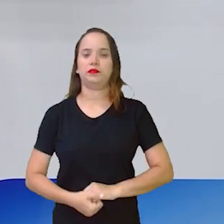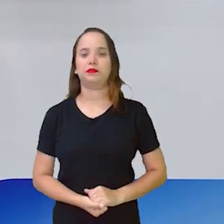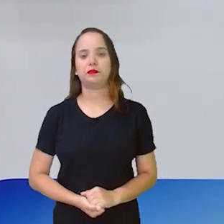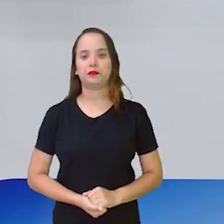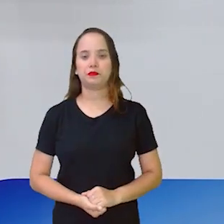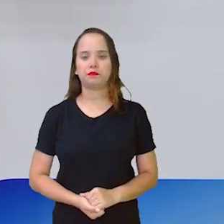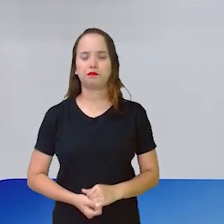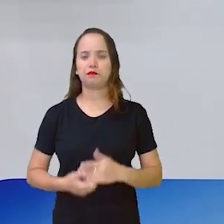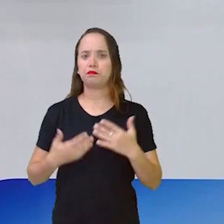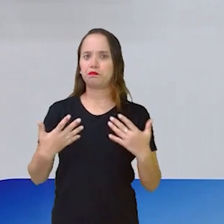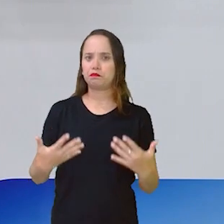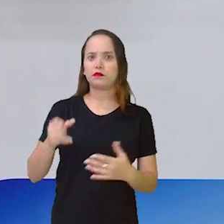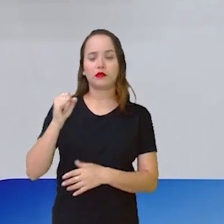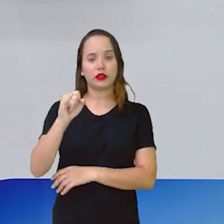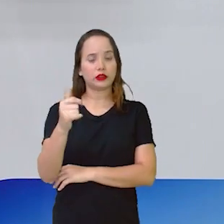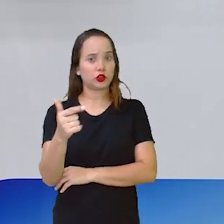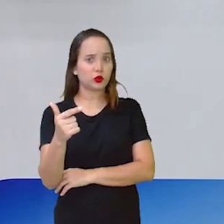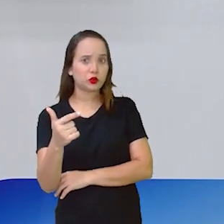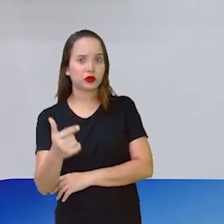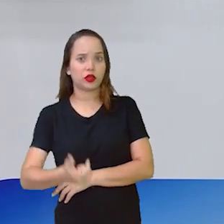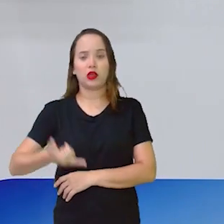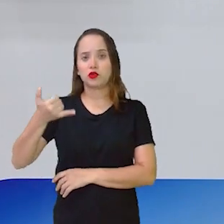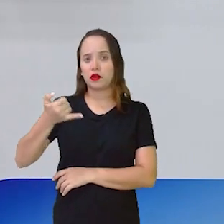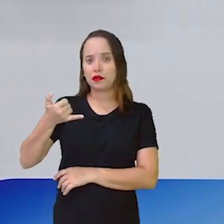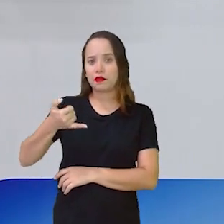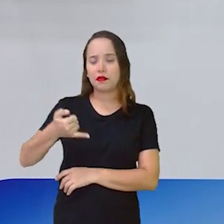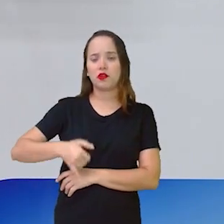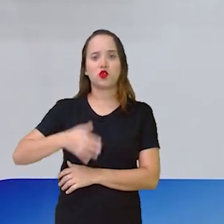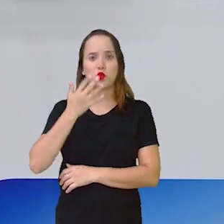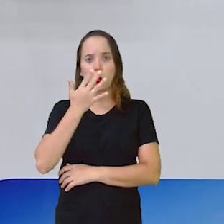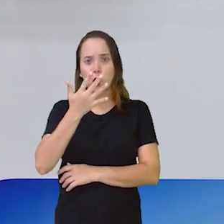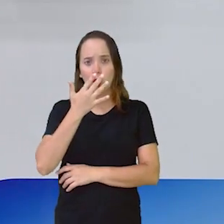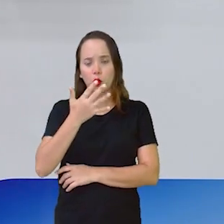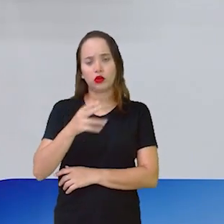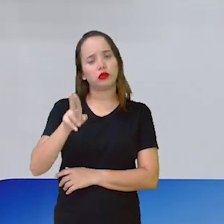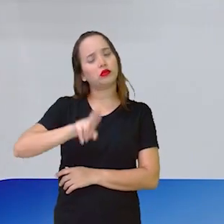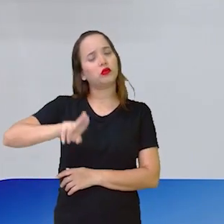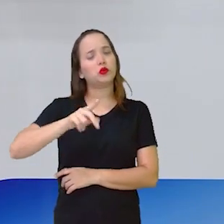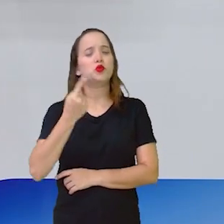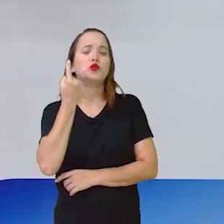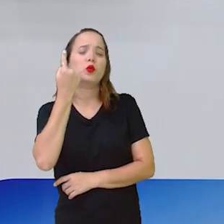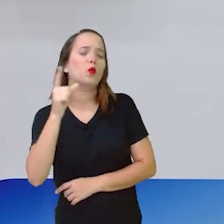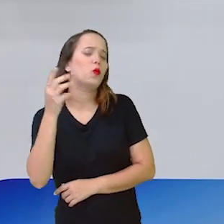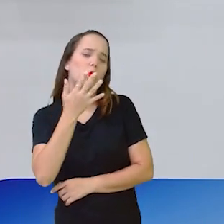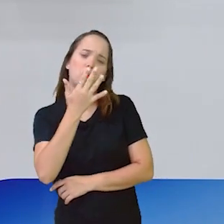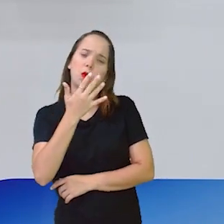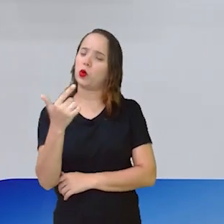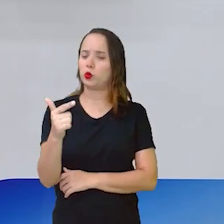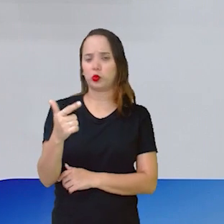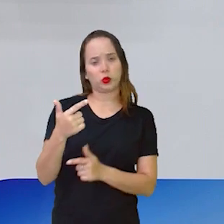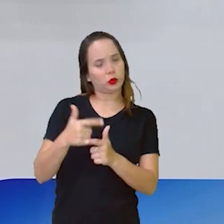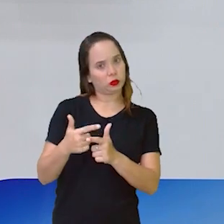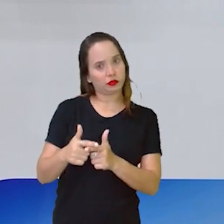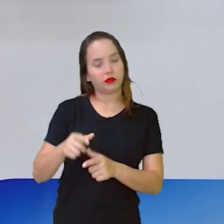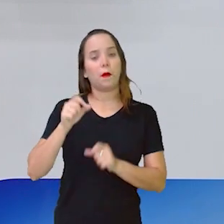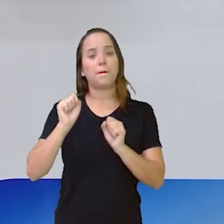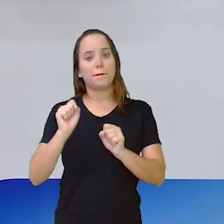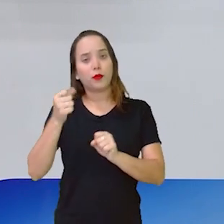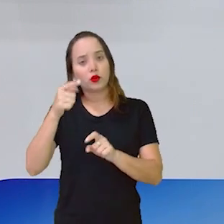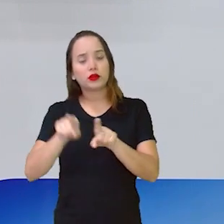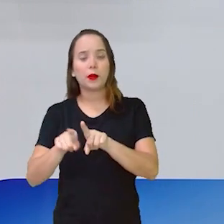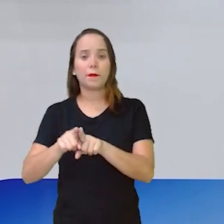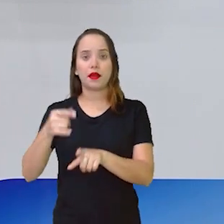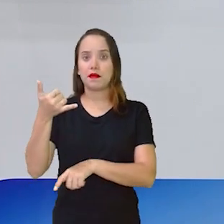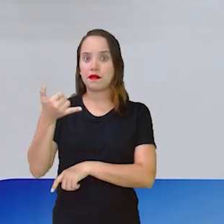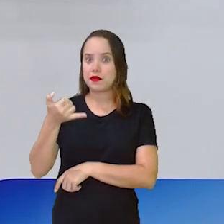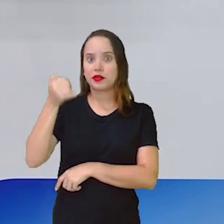E quem não tiver as canetinhas coloridas também, usa apenas uma cor. Usa uma caneta do adulto que tiver em casa.